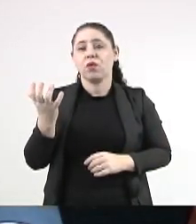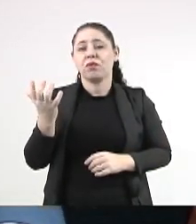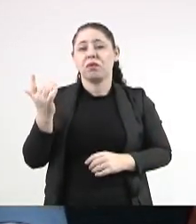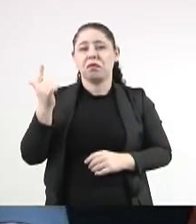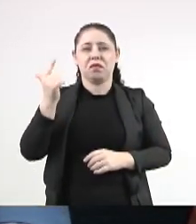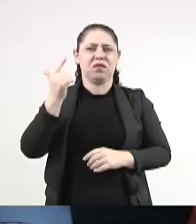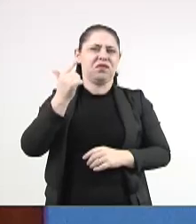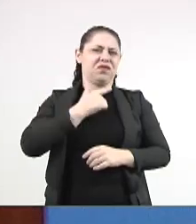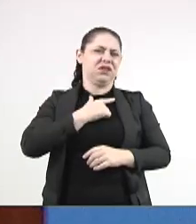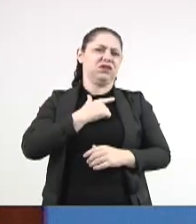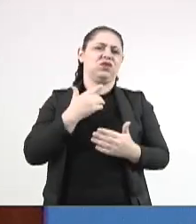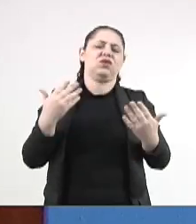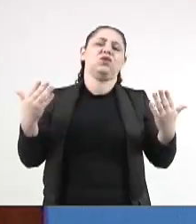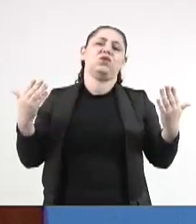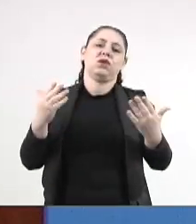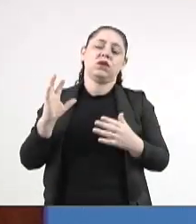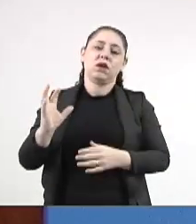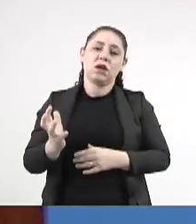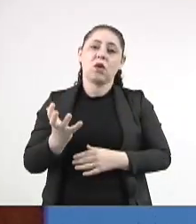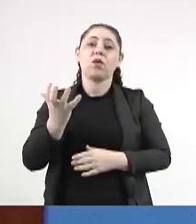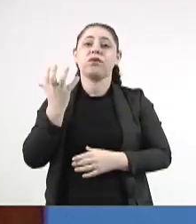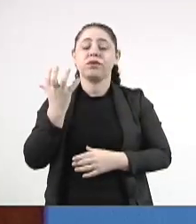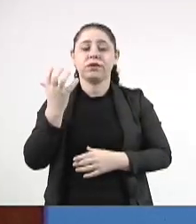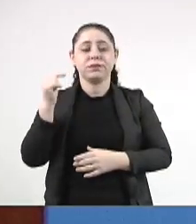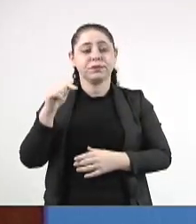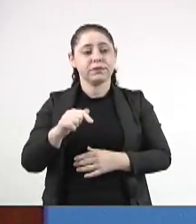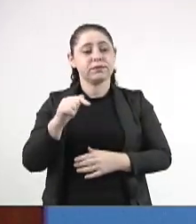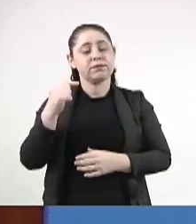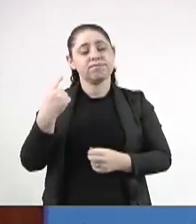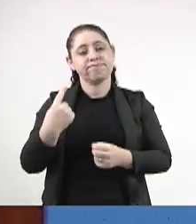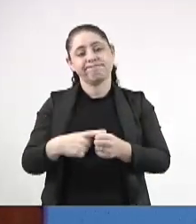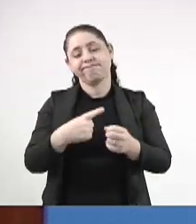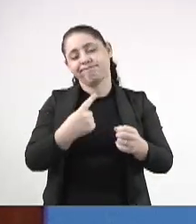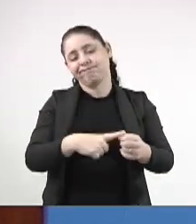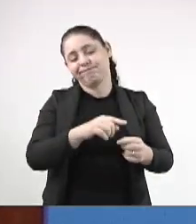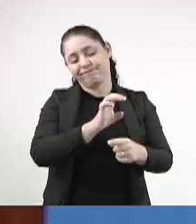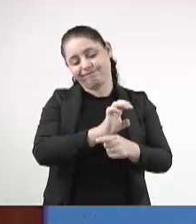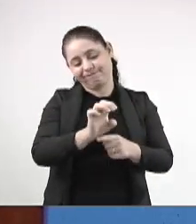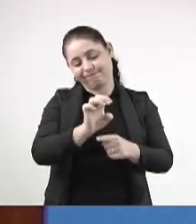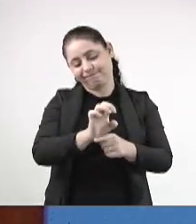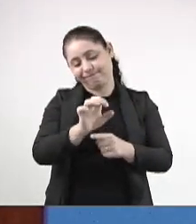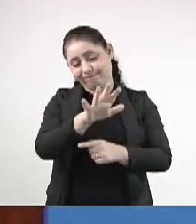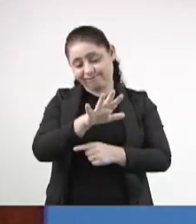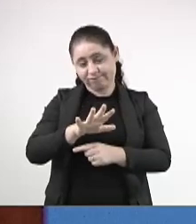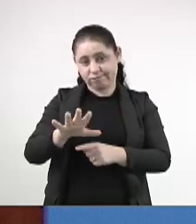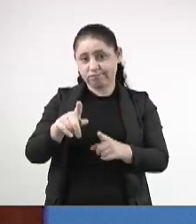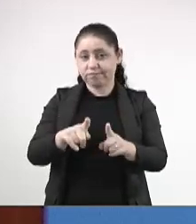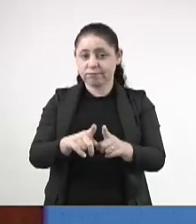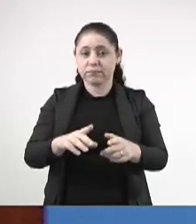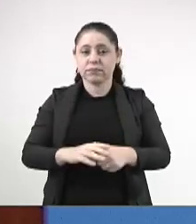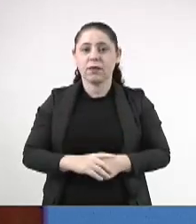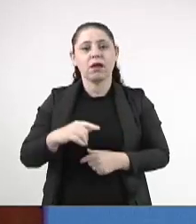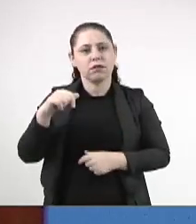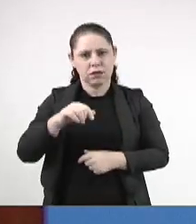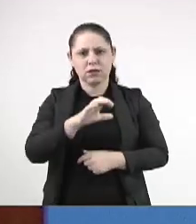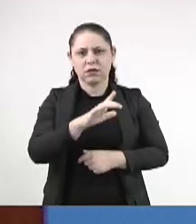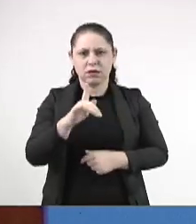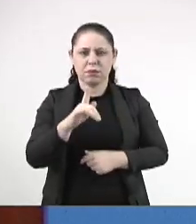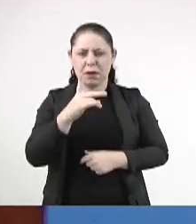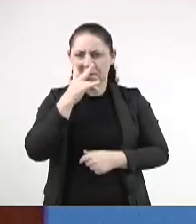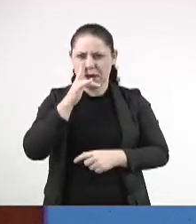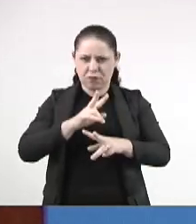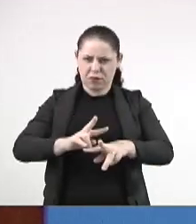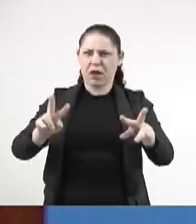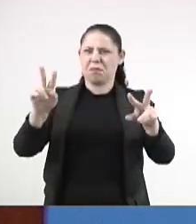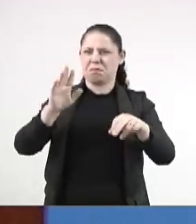que é hoje o que está acontecendo em todo o Mato Grosso do Sul. Claro, na capital é mais